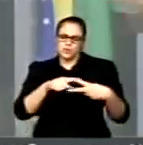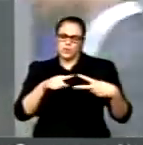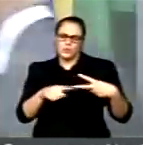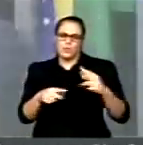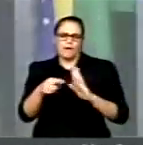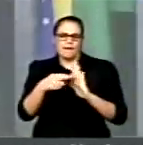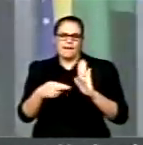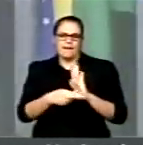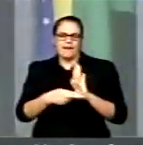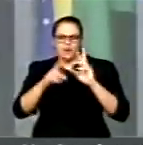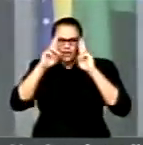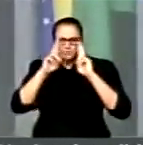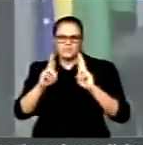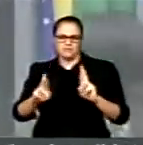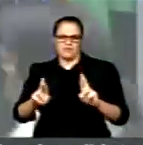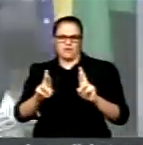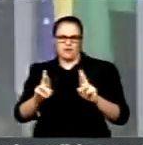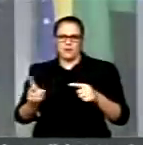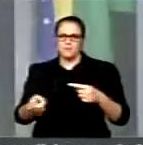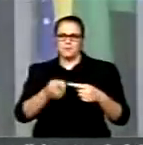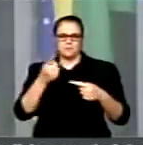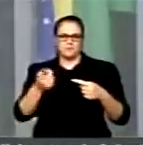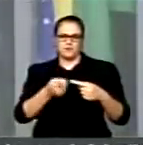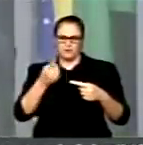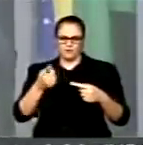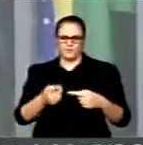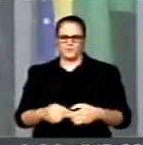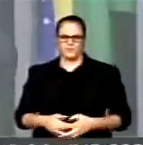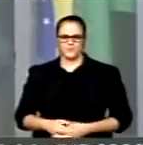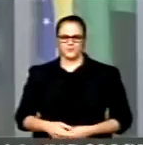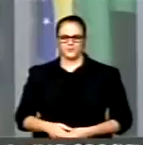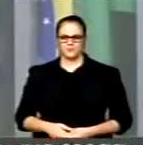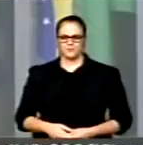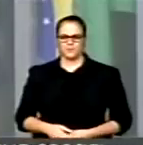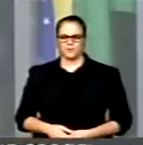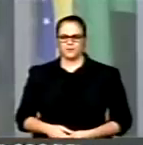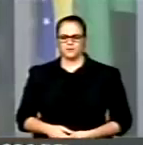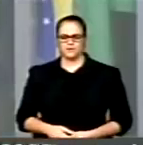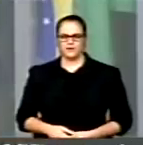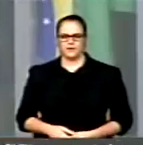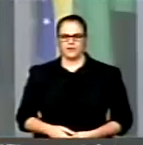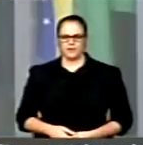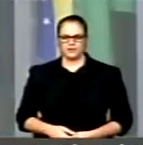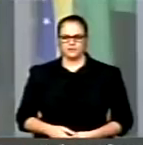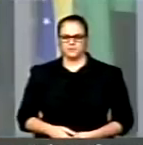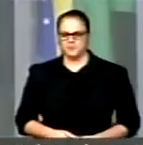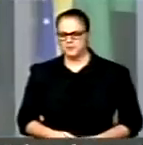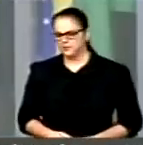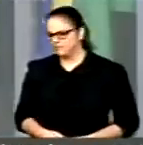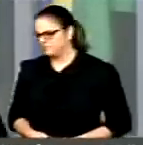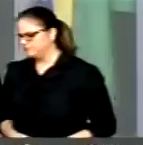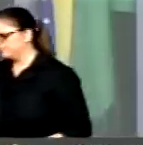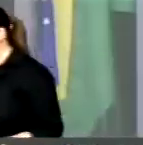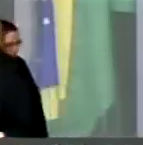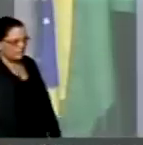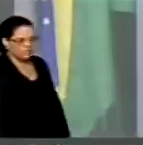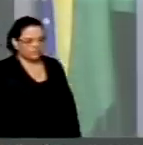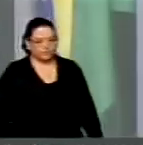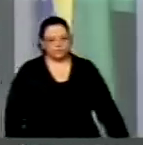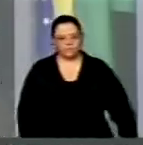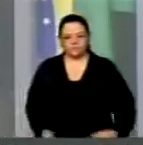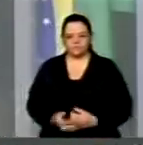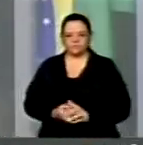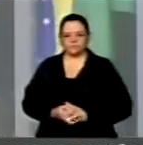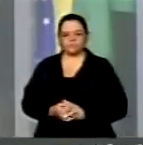Primeiro, não compete ao Congresso Nacional e a esta Câmara criar